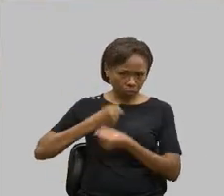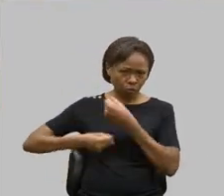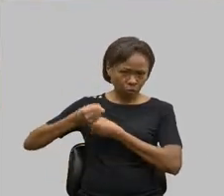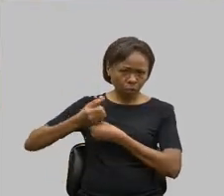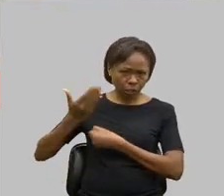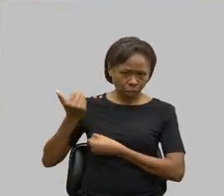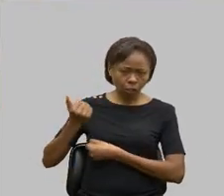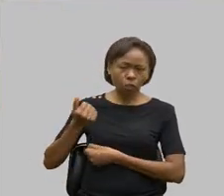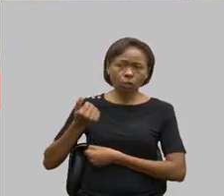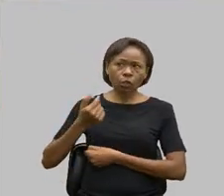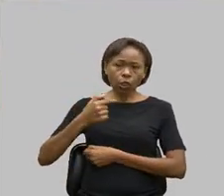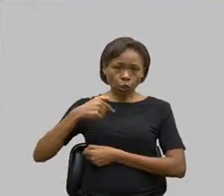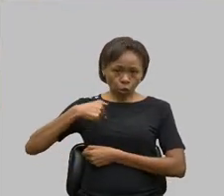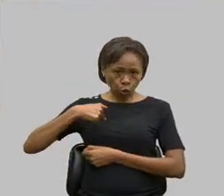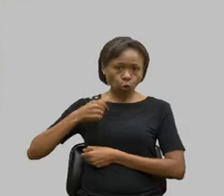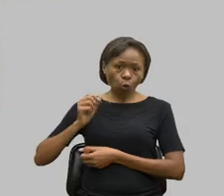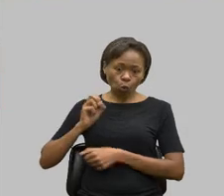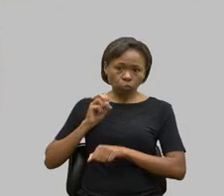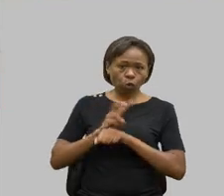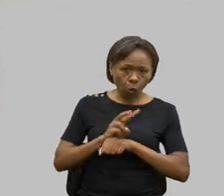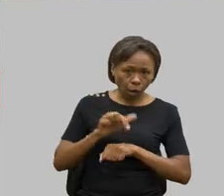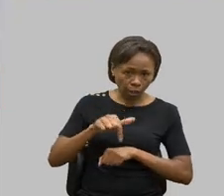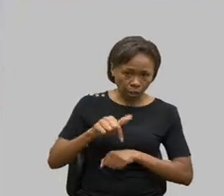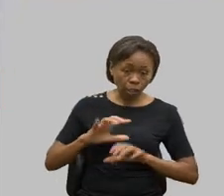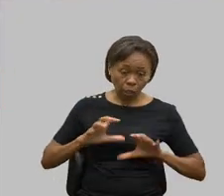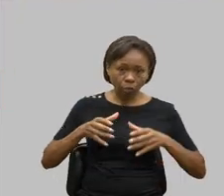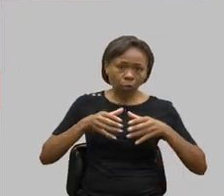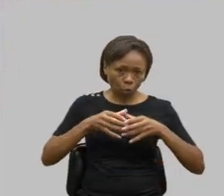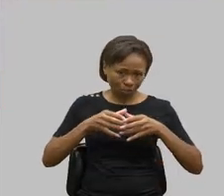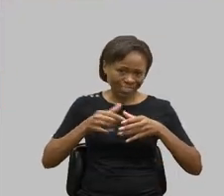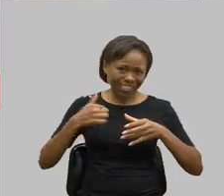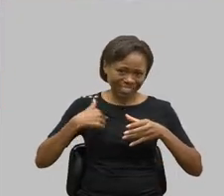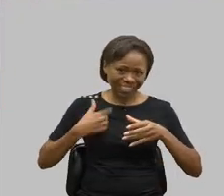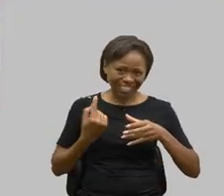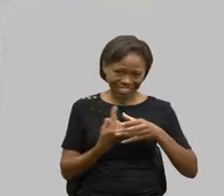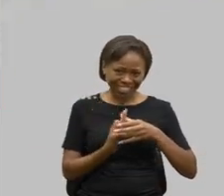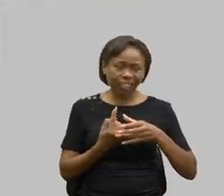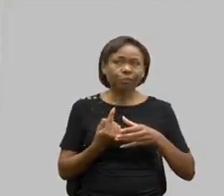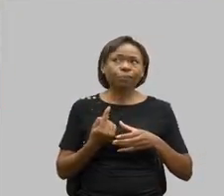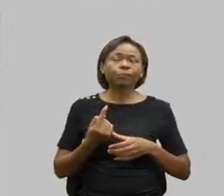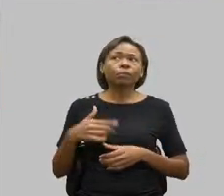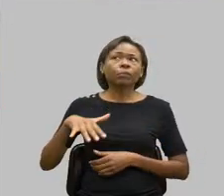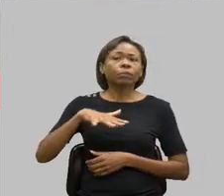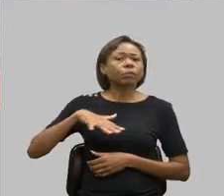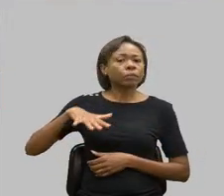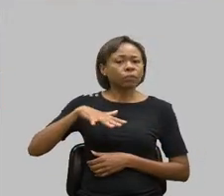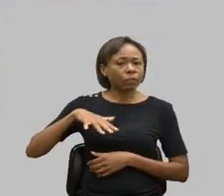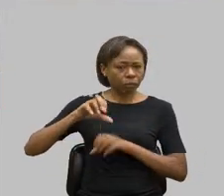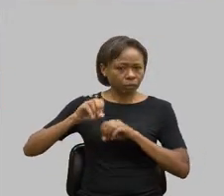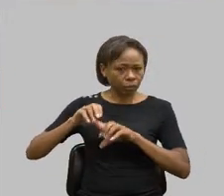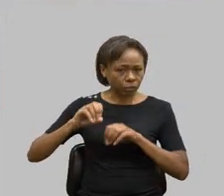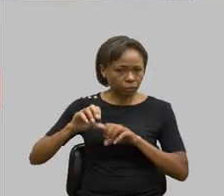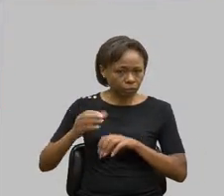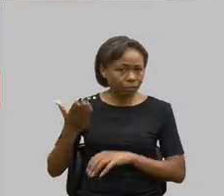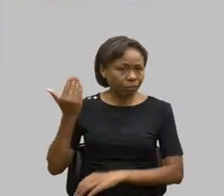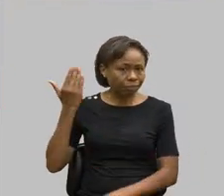entramos aqui e que eu fiz parte dessa comissão, no setor da educação, era uma